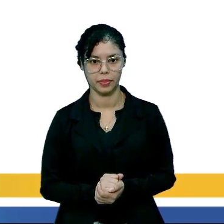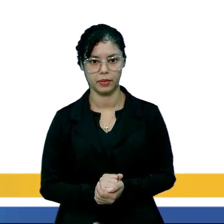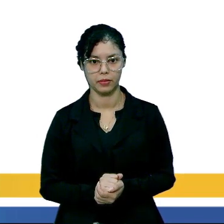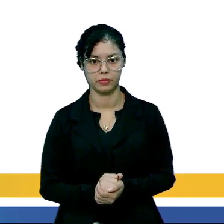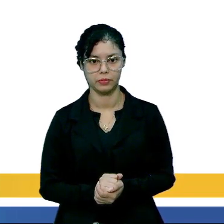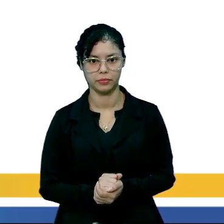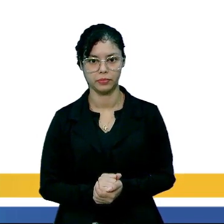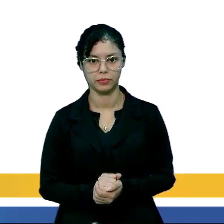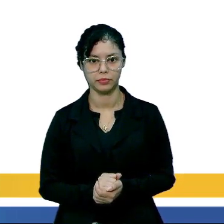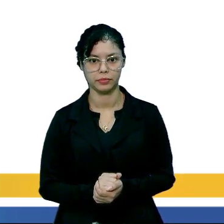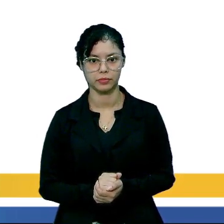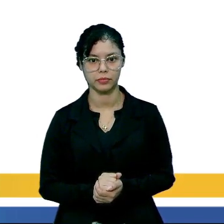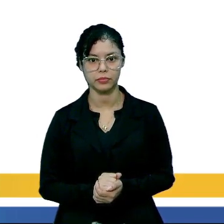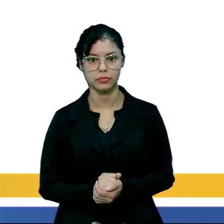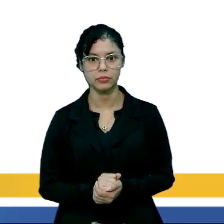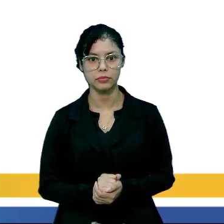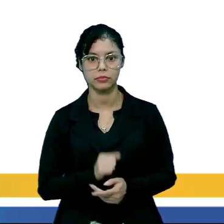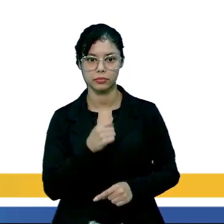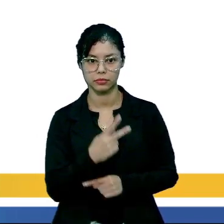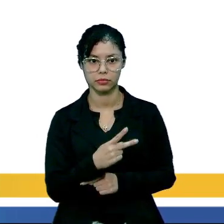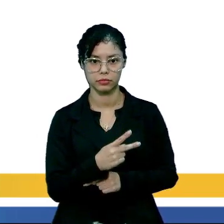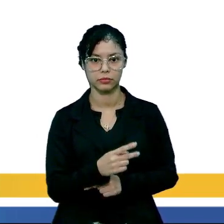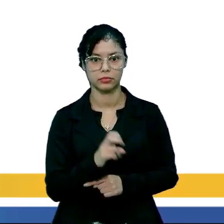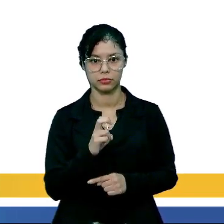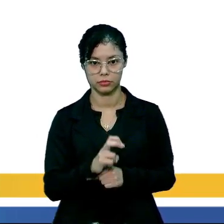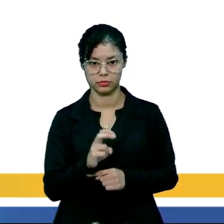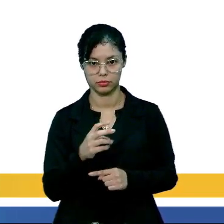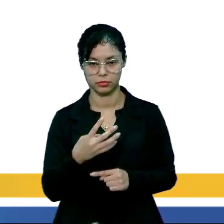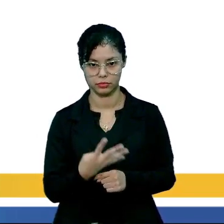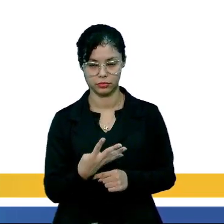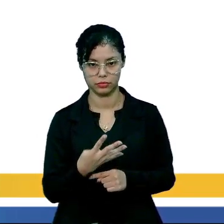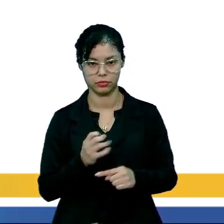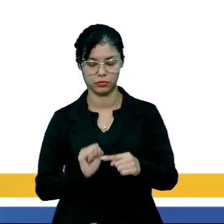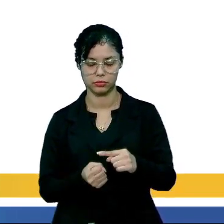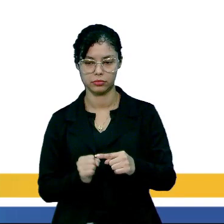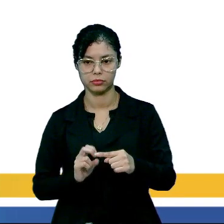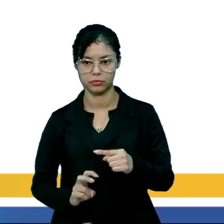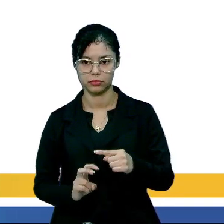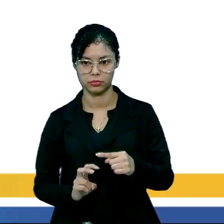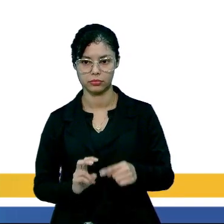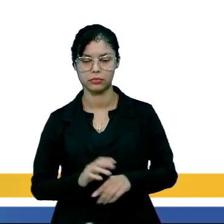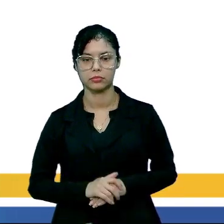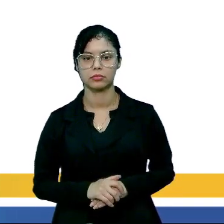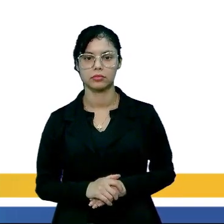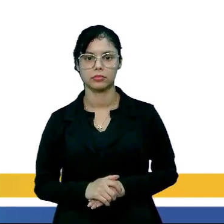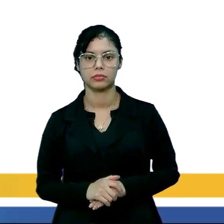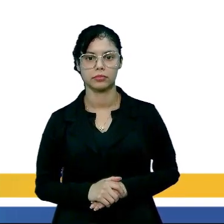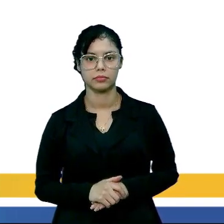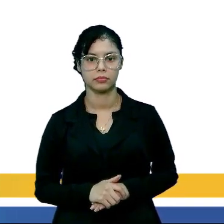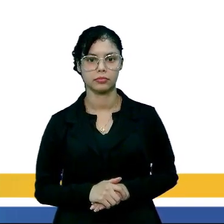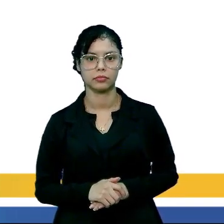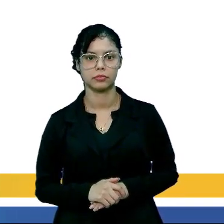Então, nós temos aí que o P é igual a 54 sobre 85.